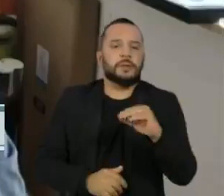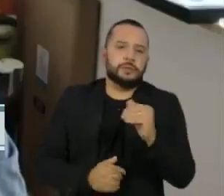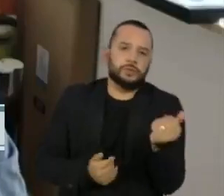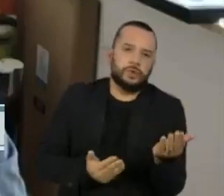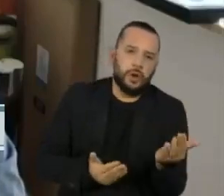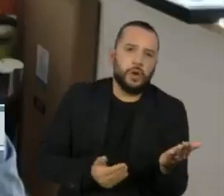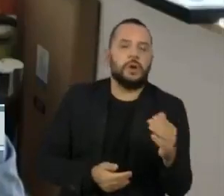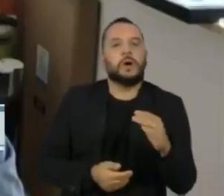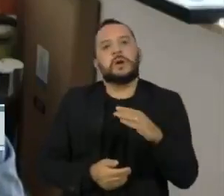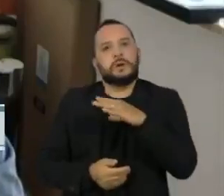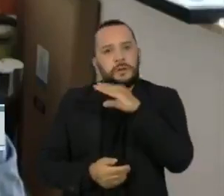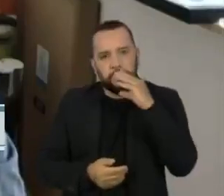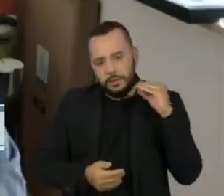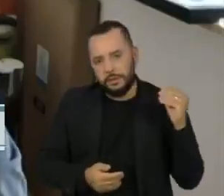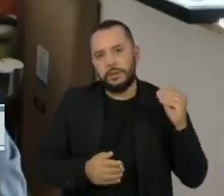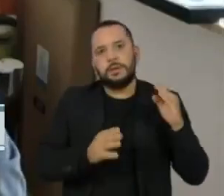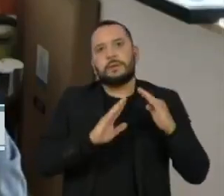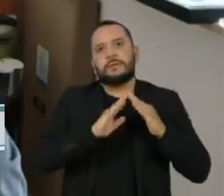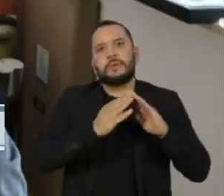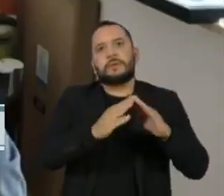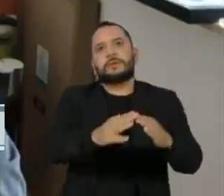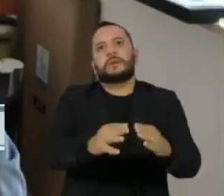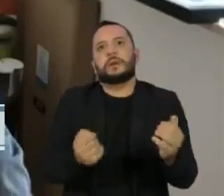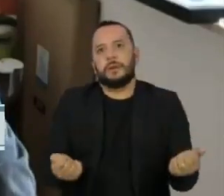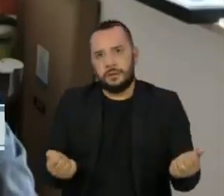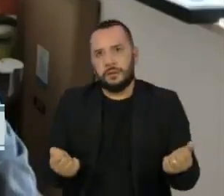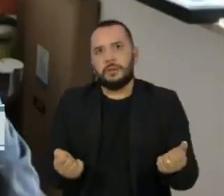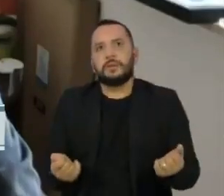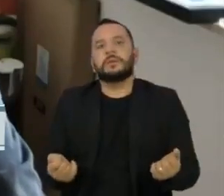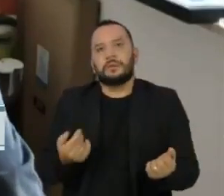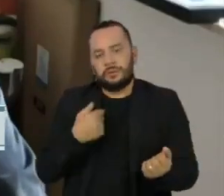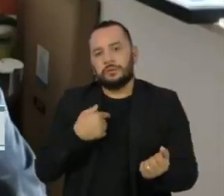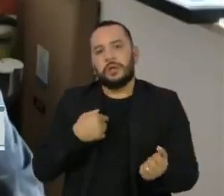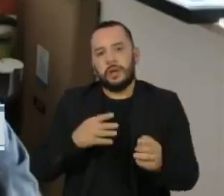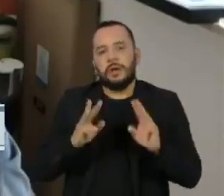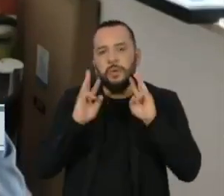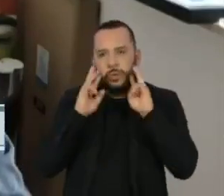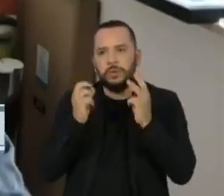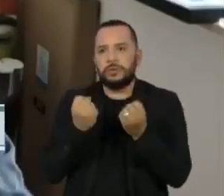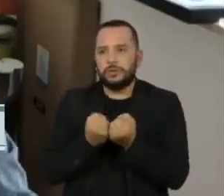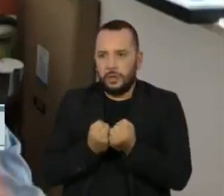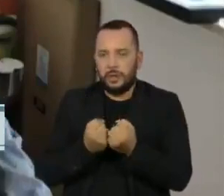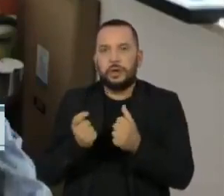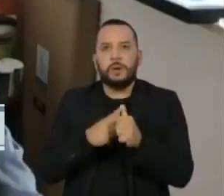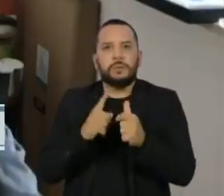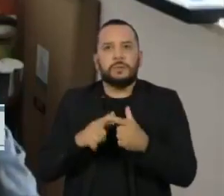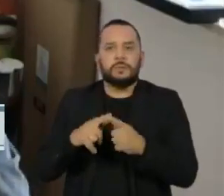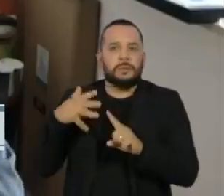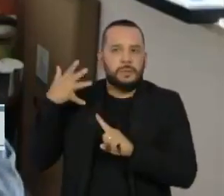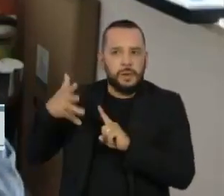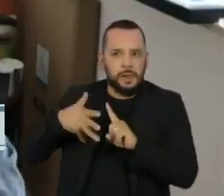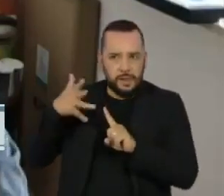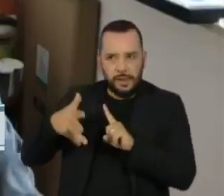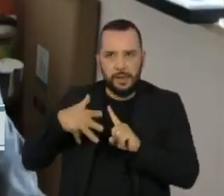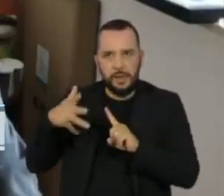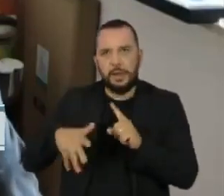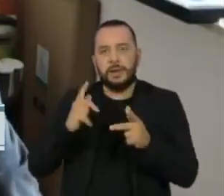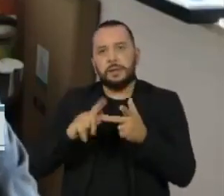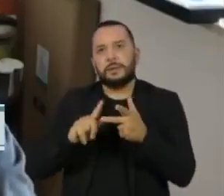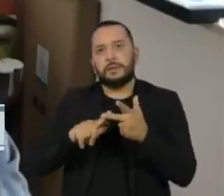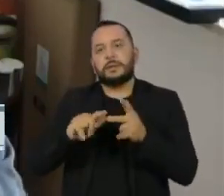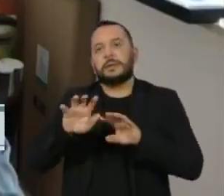menos favorecidas, através de workshops, de palestras, de